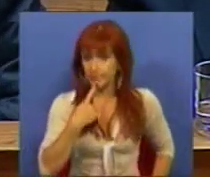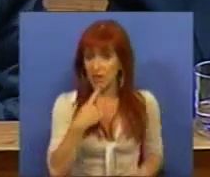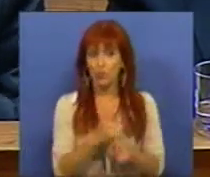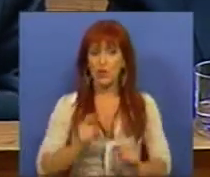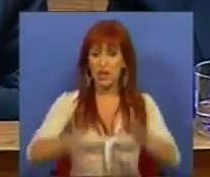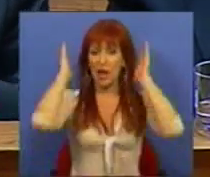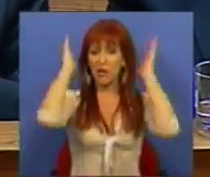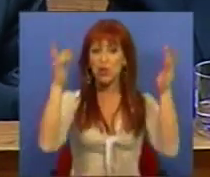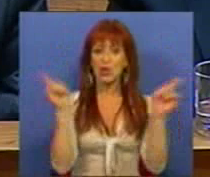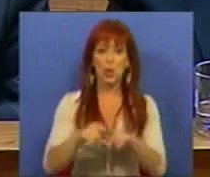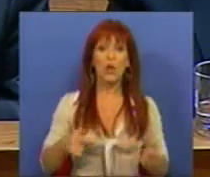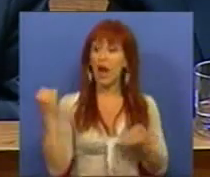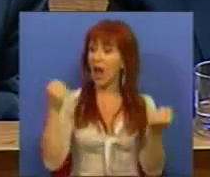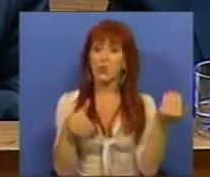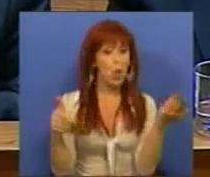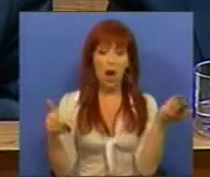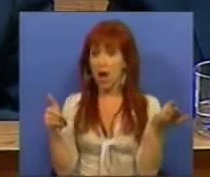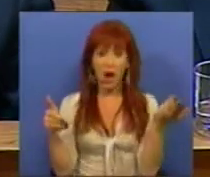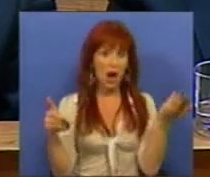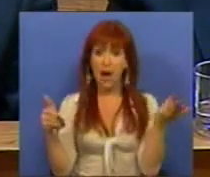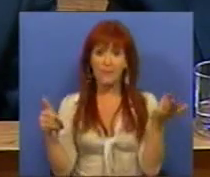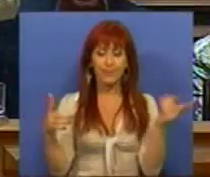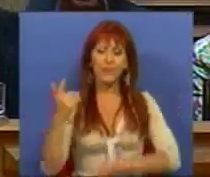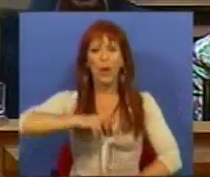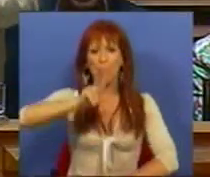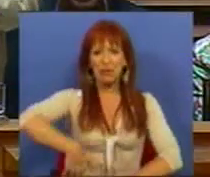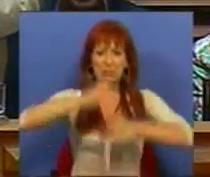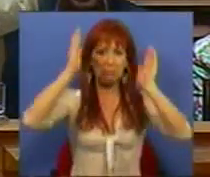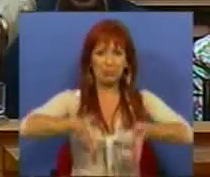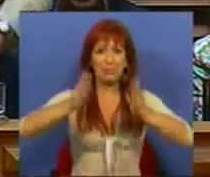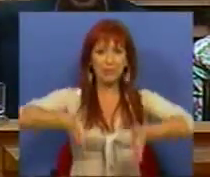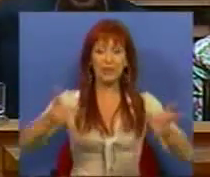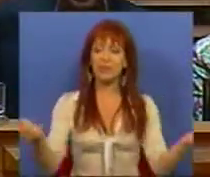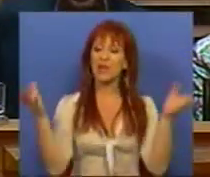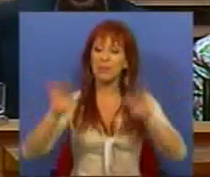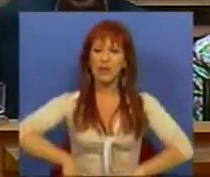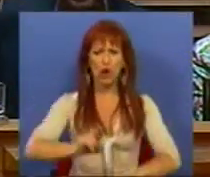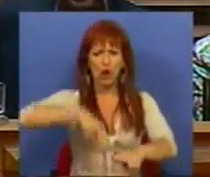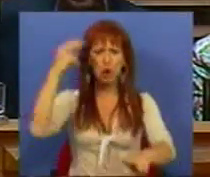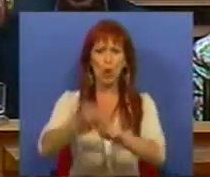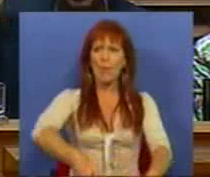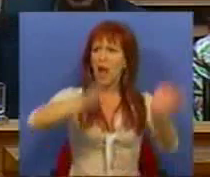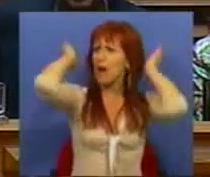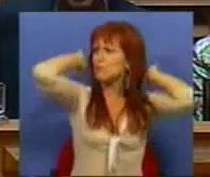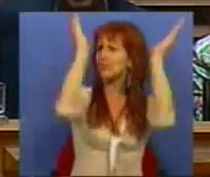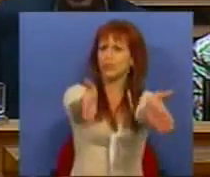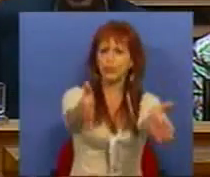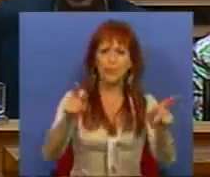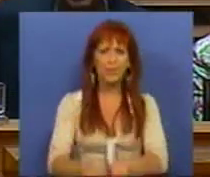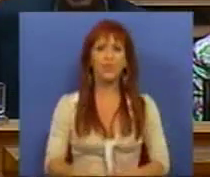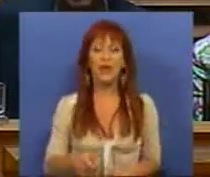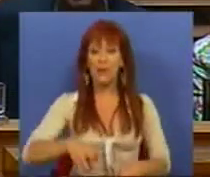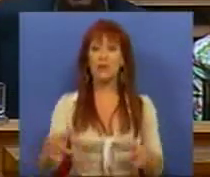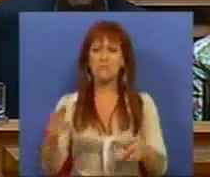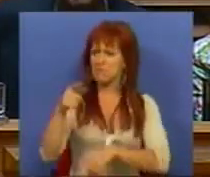são autostradas em que não passam carros. E Portugal não precisa de termo o dobro das autostradas da média